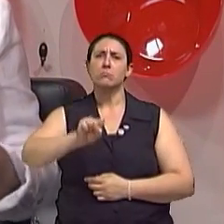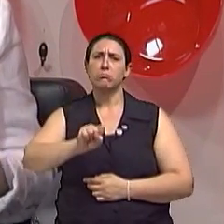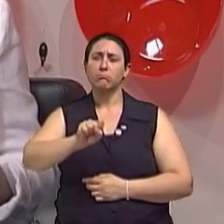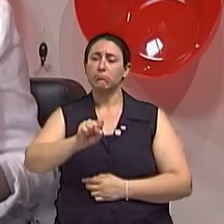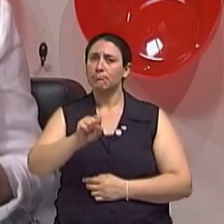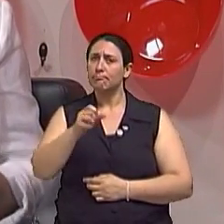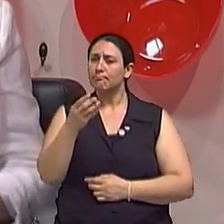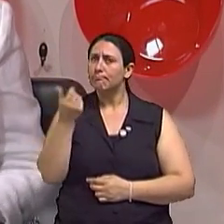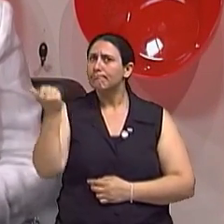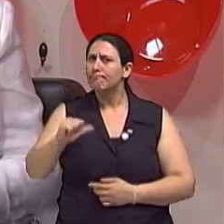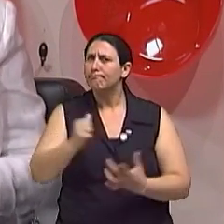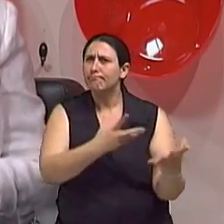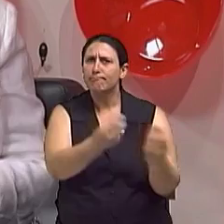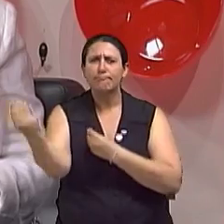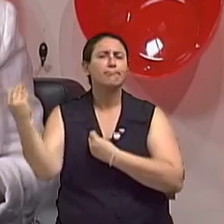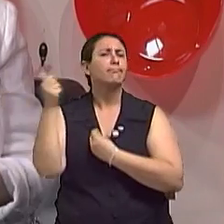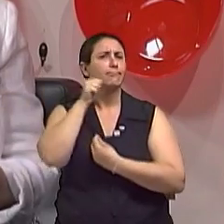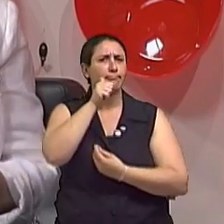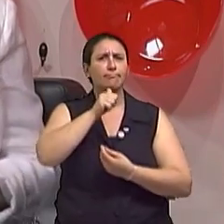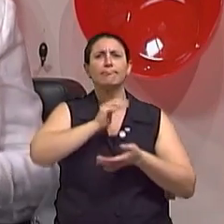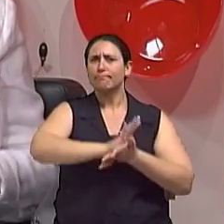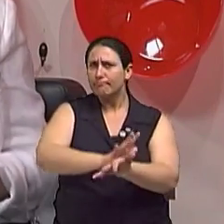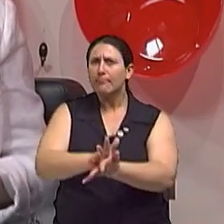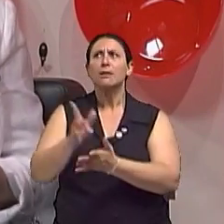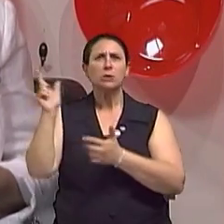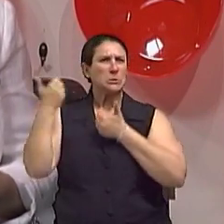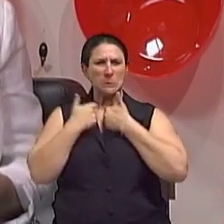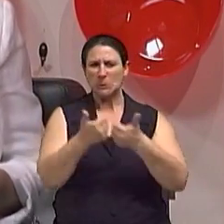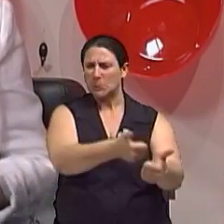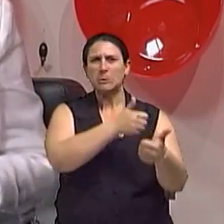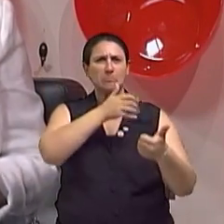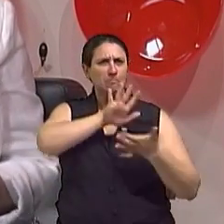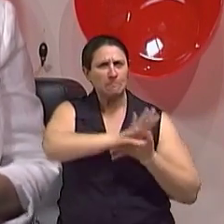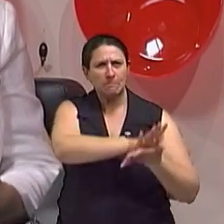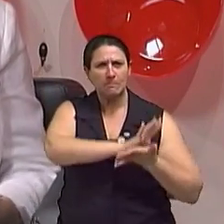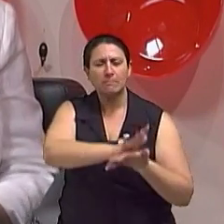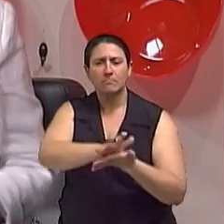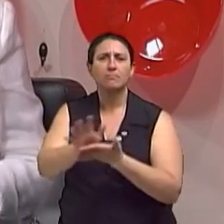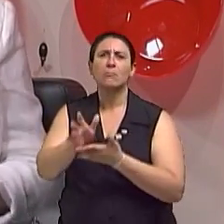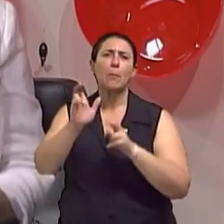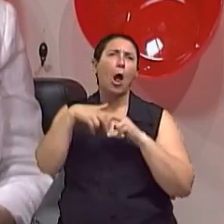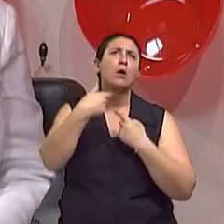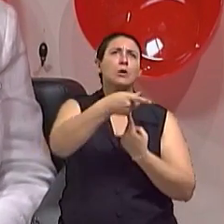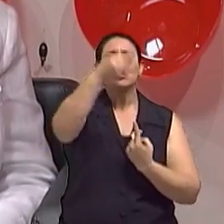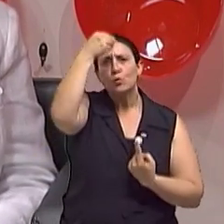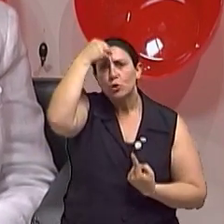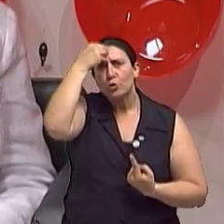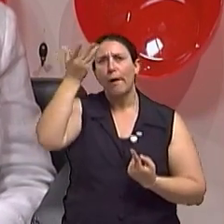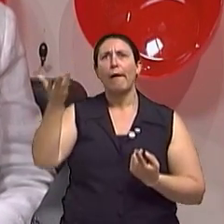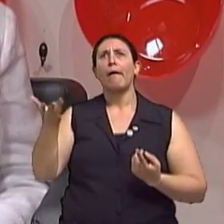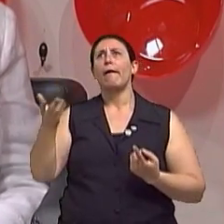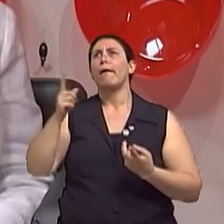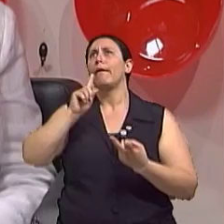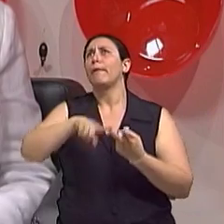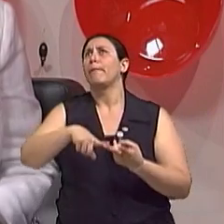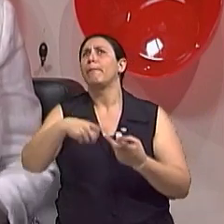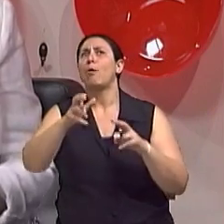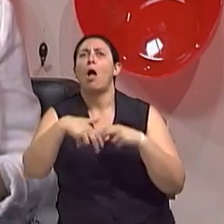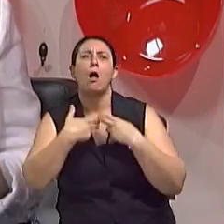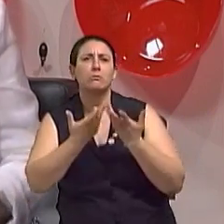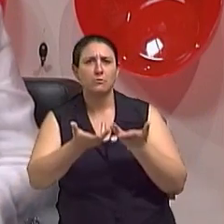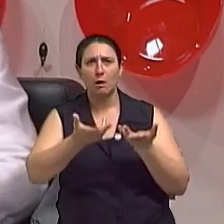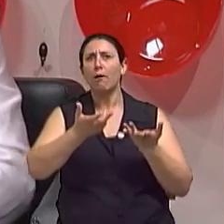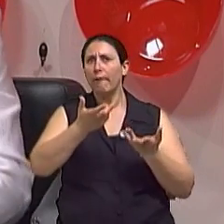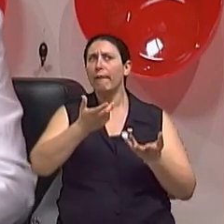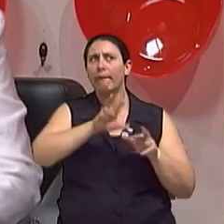nós temos assim muitas mulheres que foram perseguidas pela questão semita, por ser judia, cristã nova, como se dizia. Claro, claro.